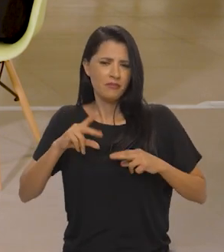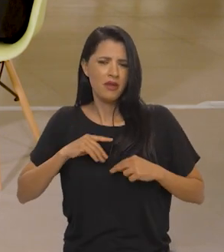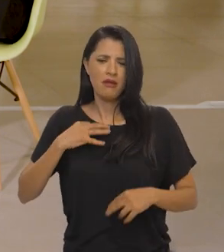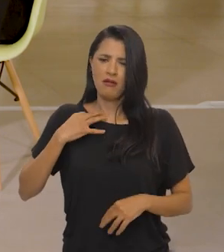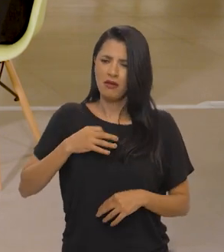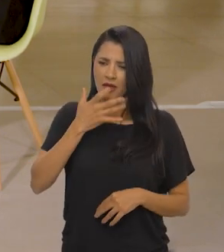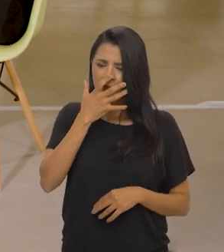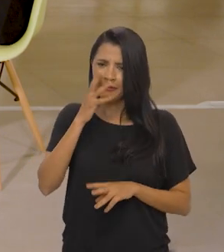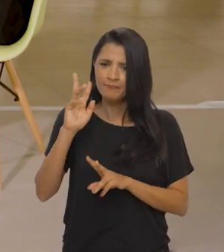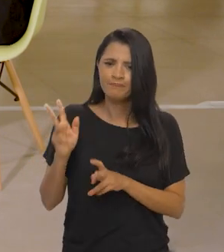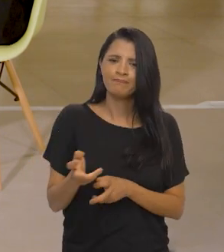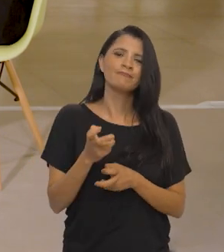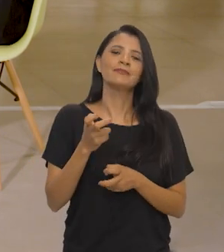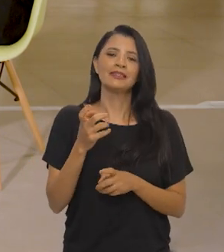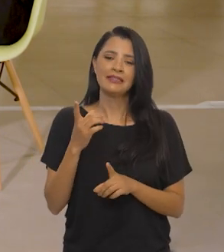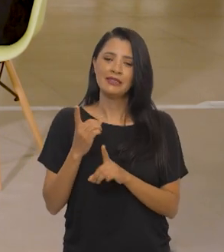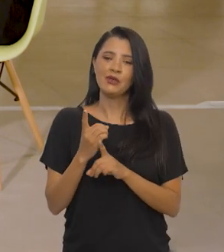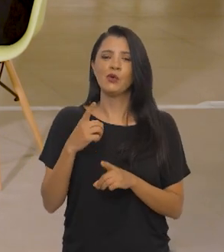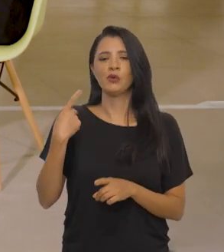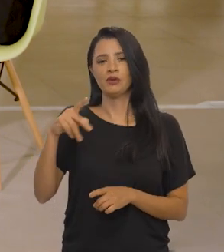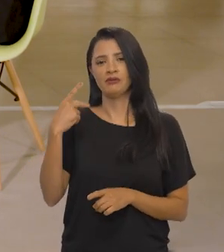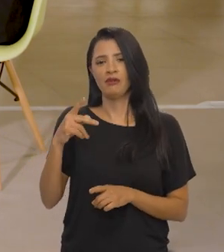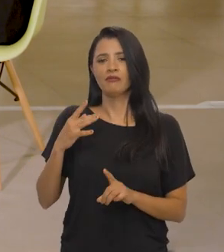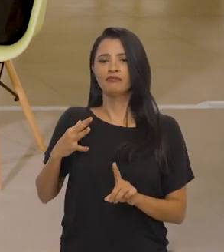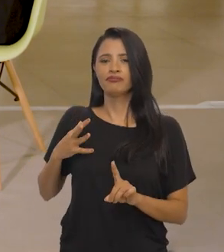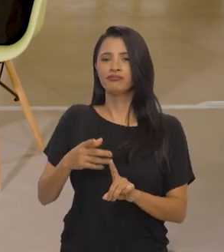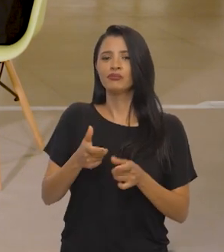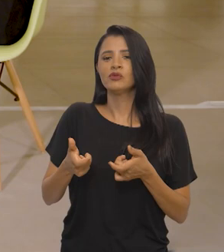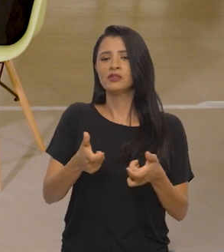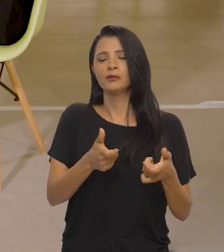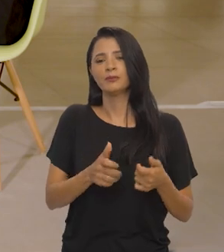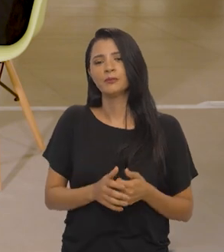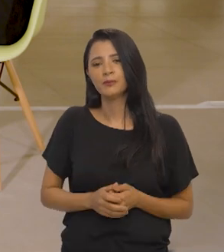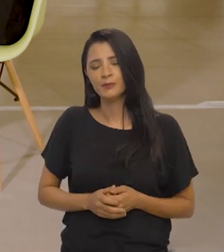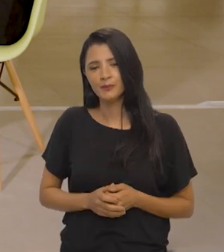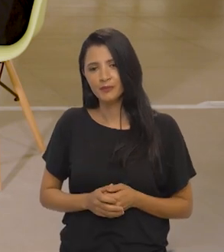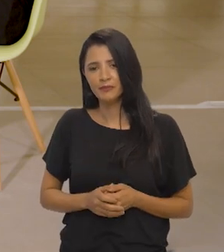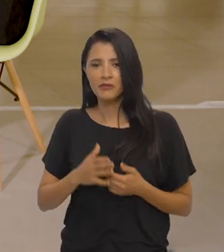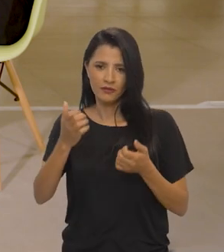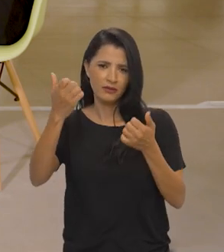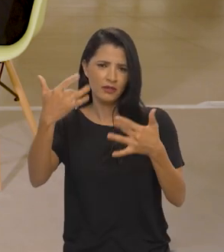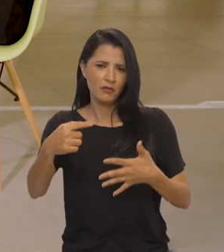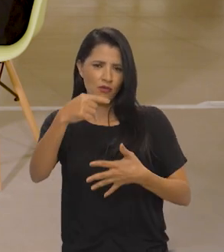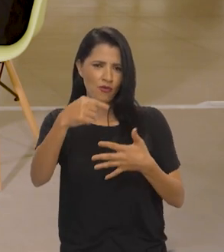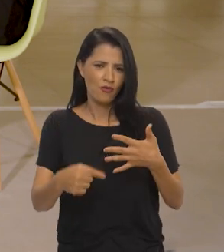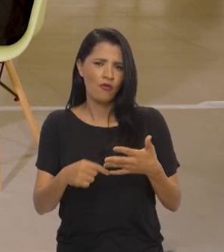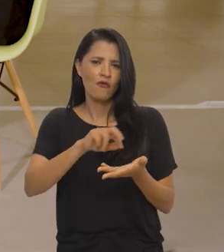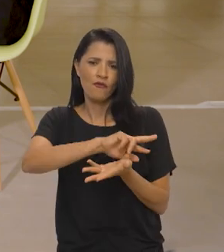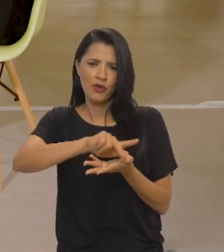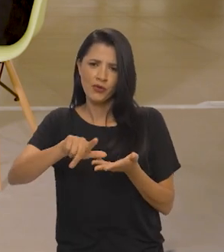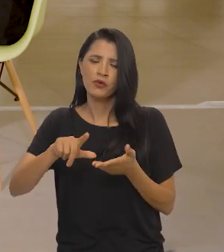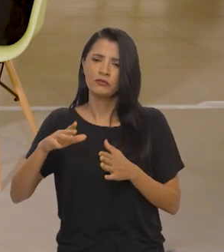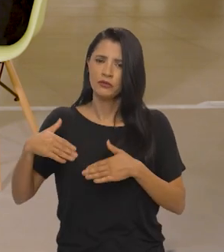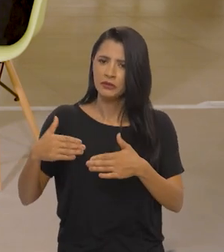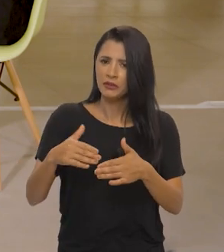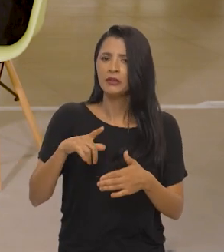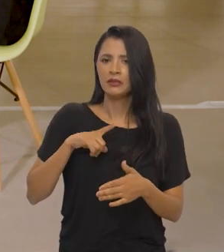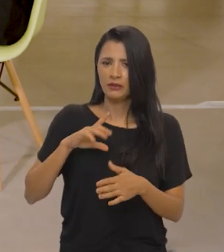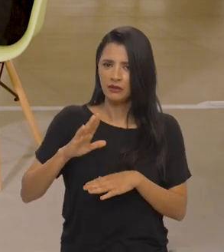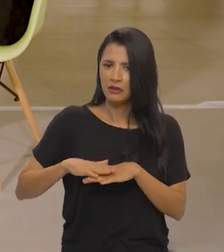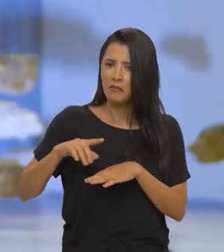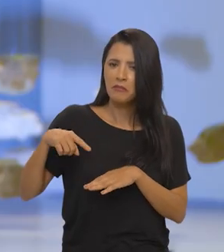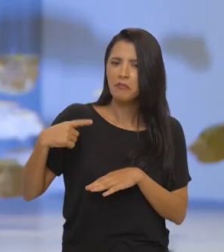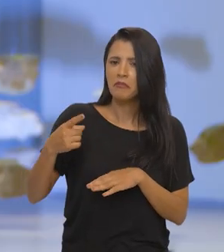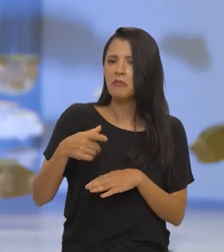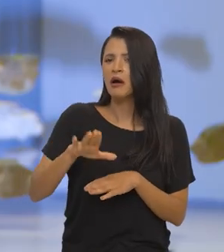merece muito reconhecer com o seu destino, se encontrar com o seu destino. Agora Maria, você já contou várias coisas em andamento para a